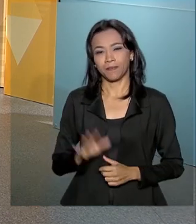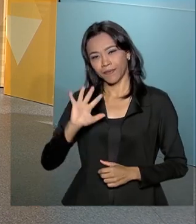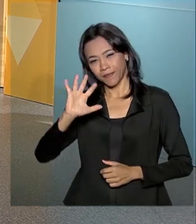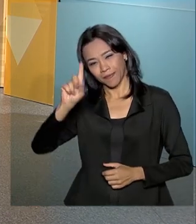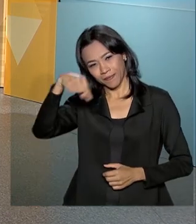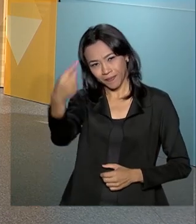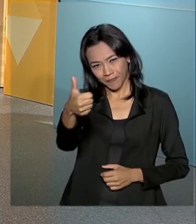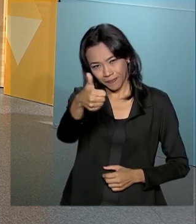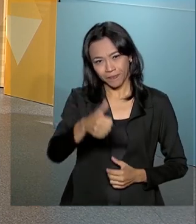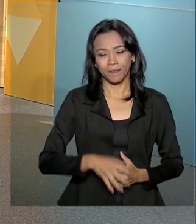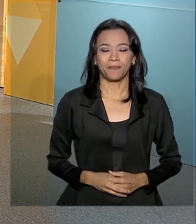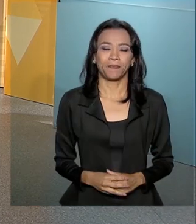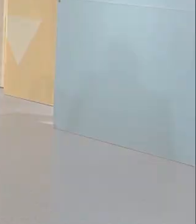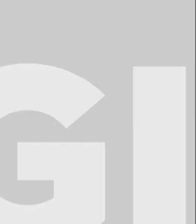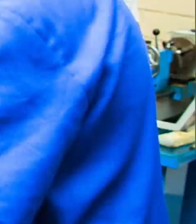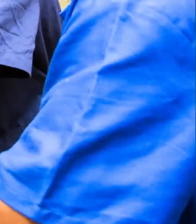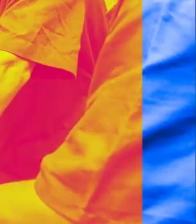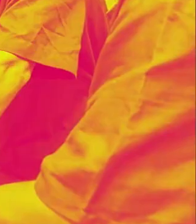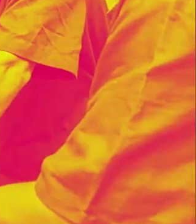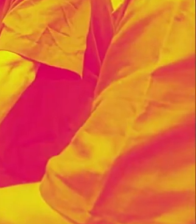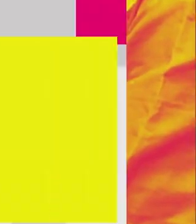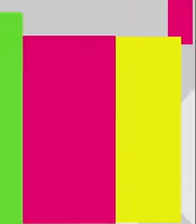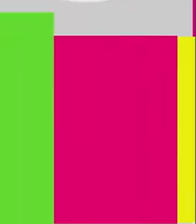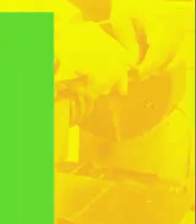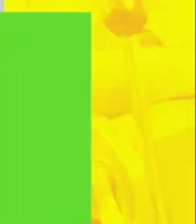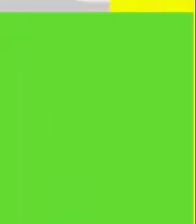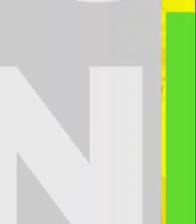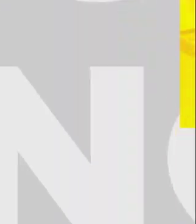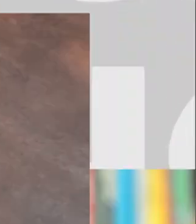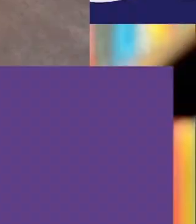Até o nosso próximo encontro. Tchau. Tchau.